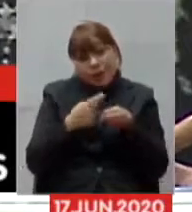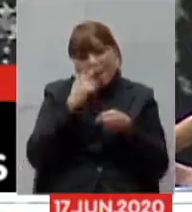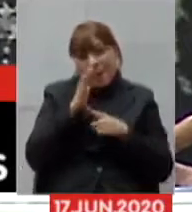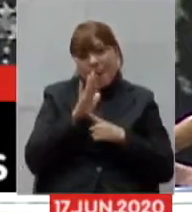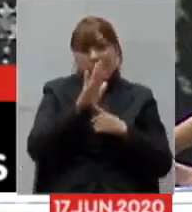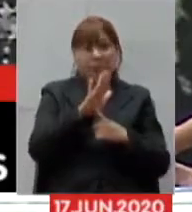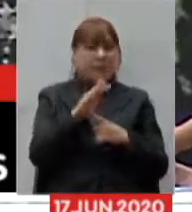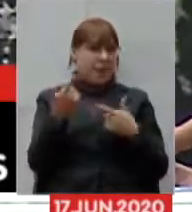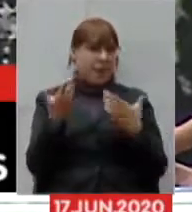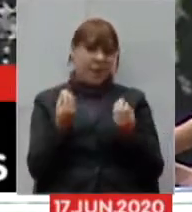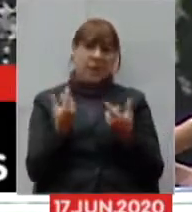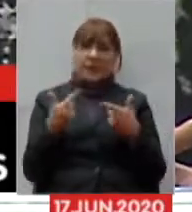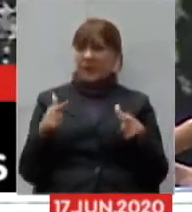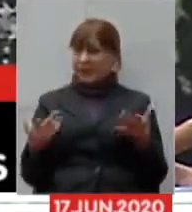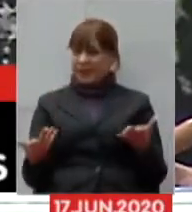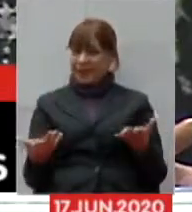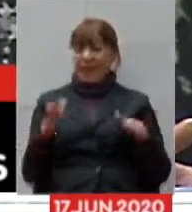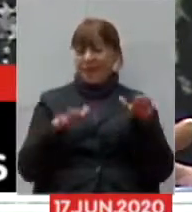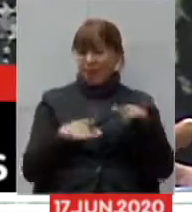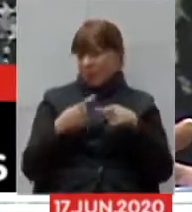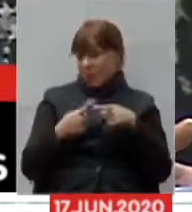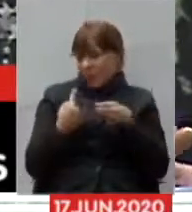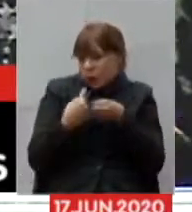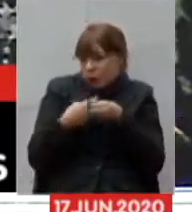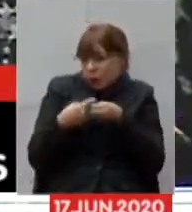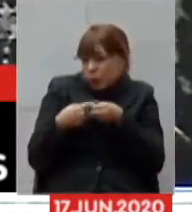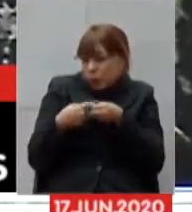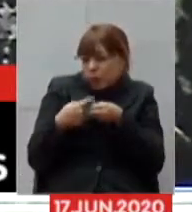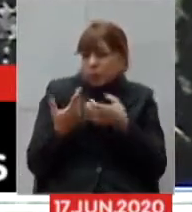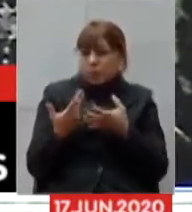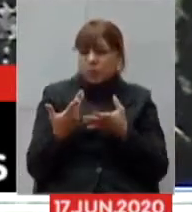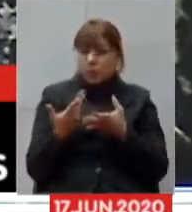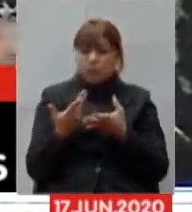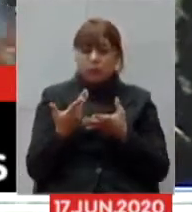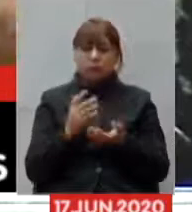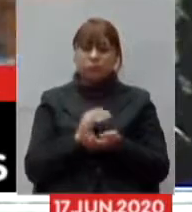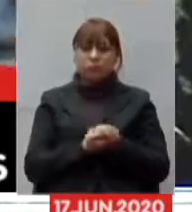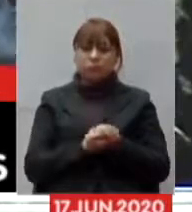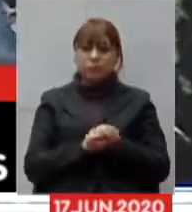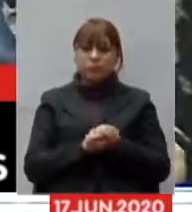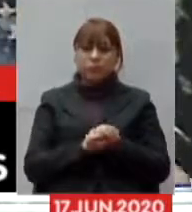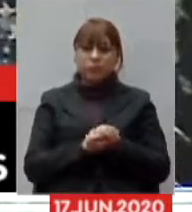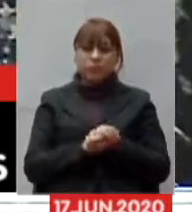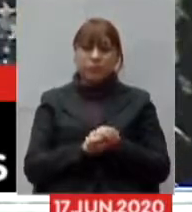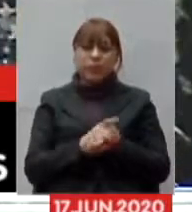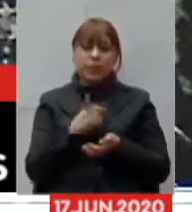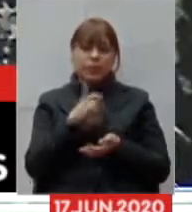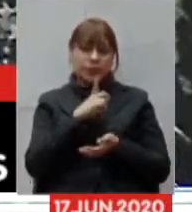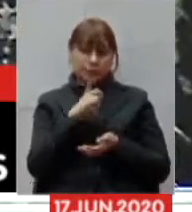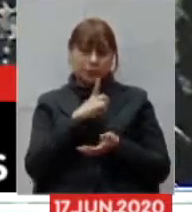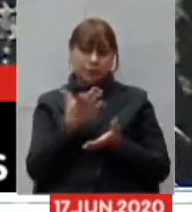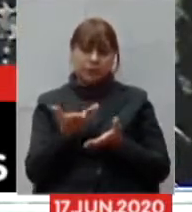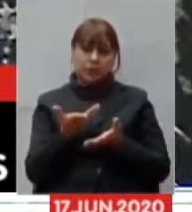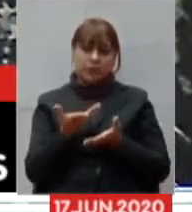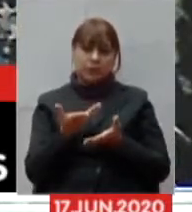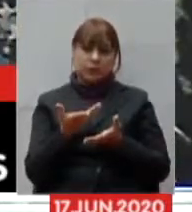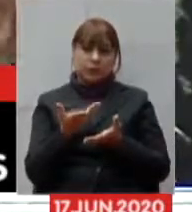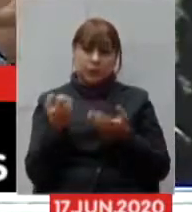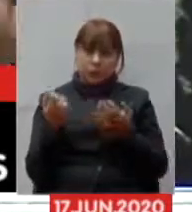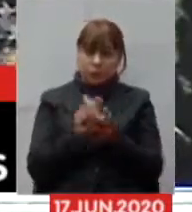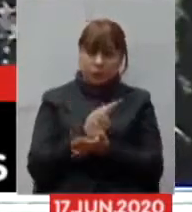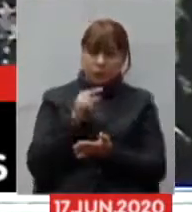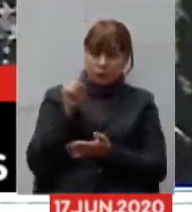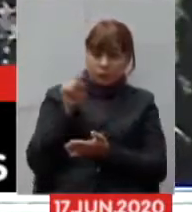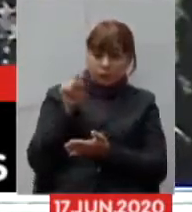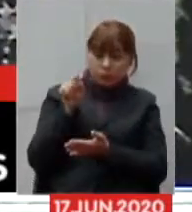talvez porque no interior a entrega do que precisa ser feito no interior não